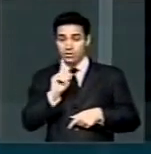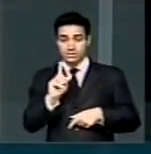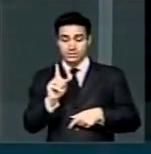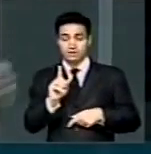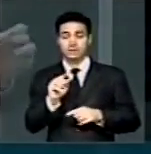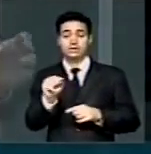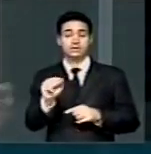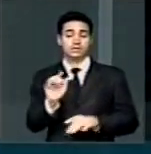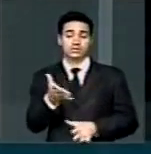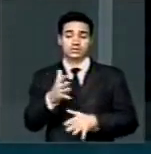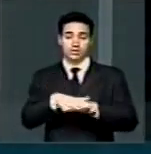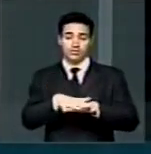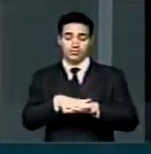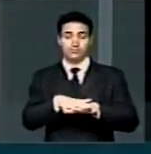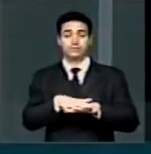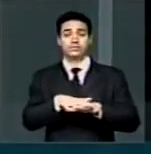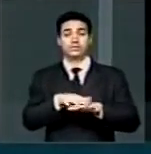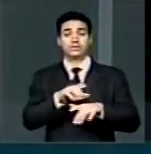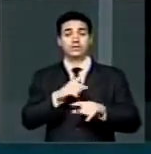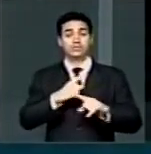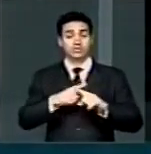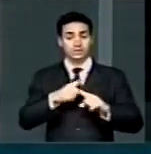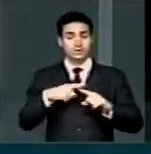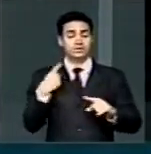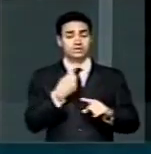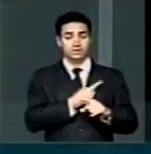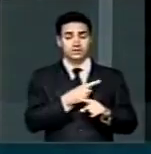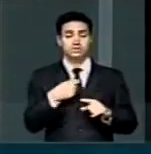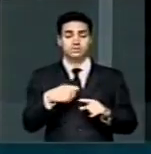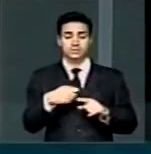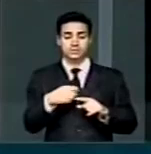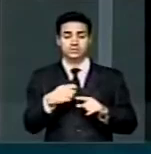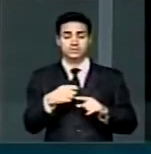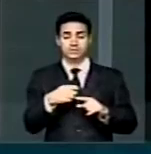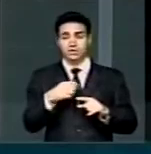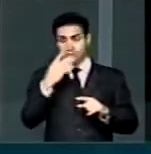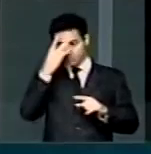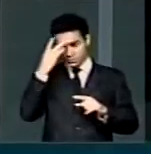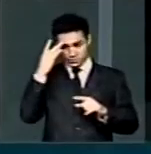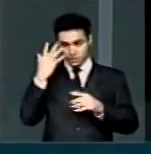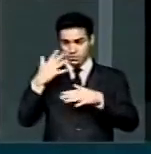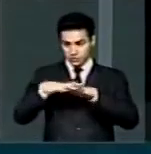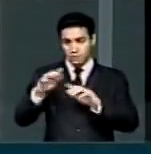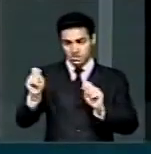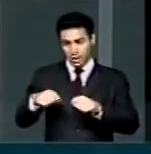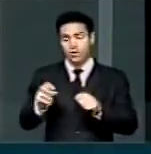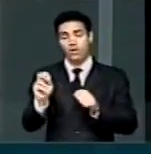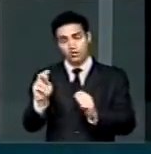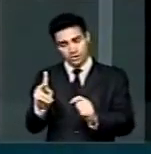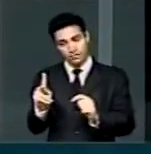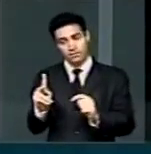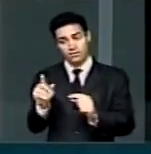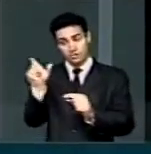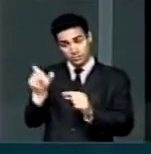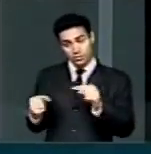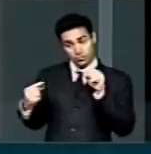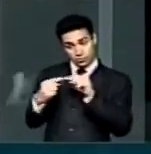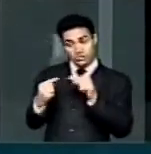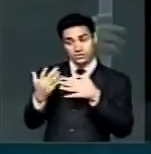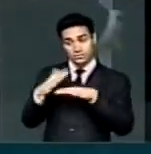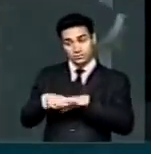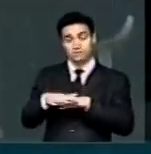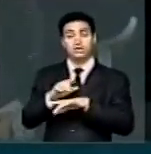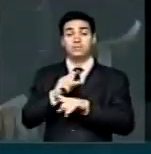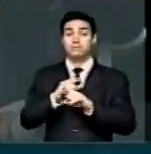incluídas porque nós temos que ter a sabedoria de incluir todos que podem ser incluídos mas de dar uma escola